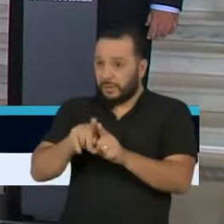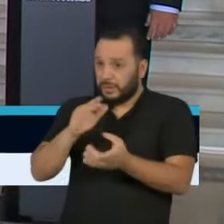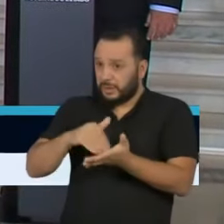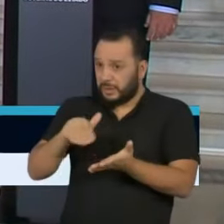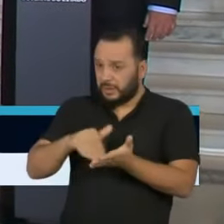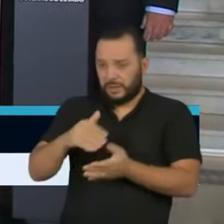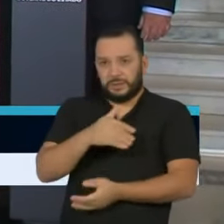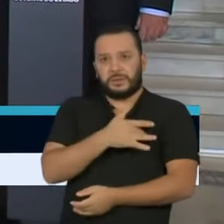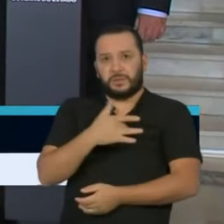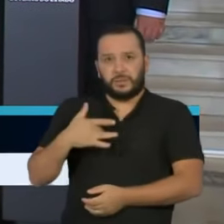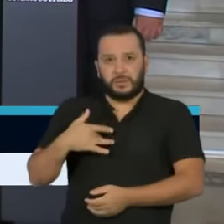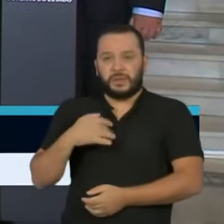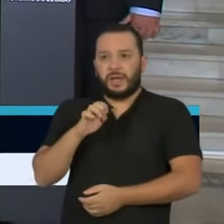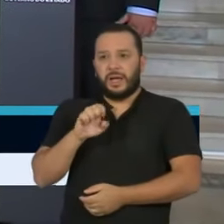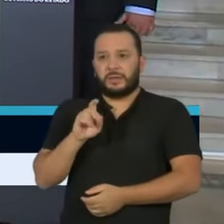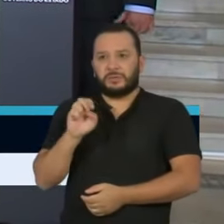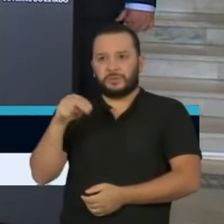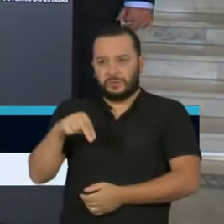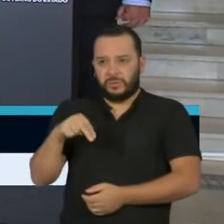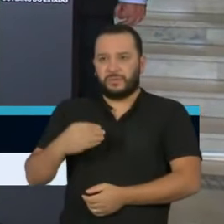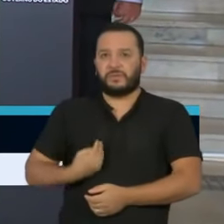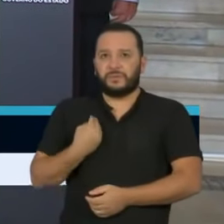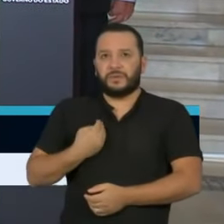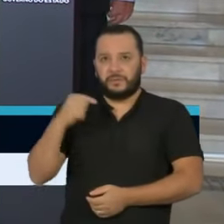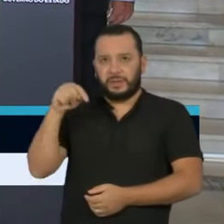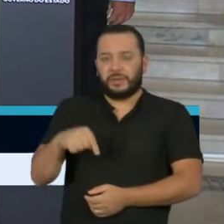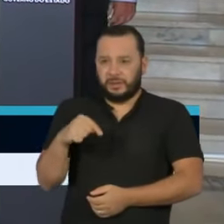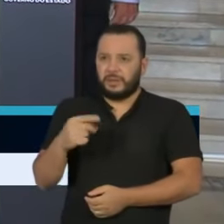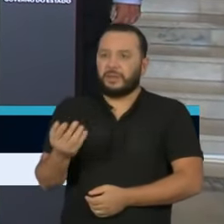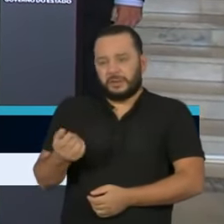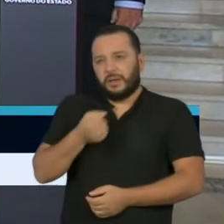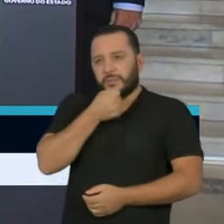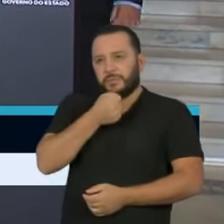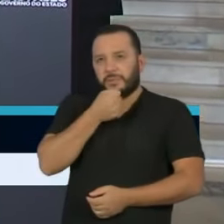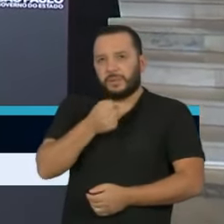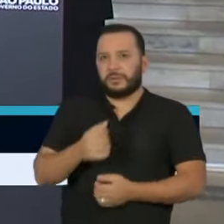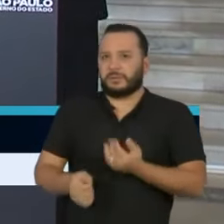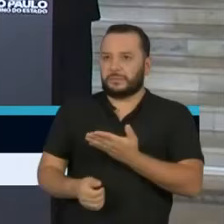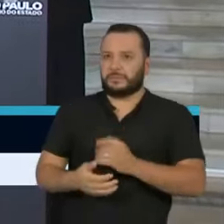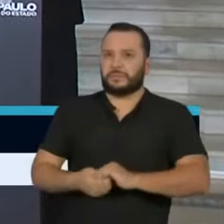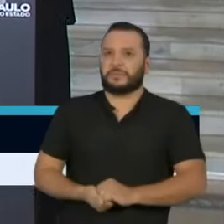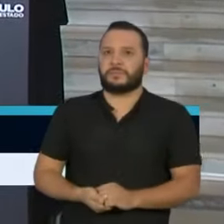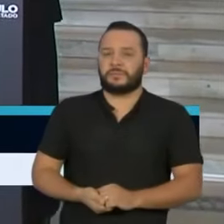município de São Paulo, Edson Aparecido, está aqui presente conosco nesta coletiva. Guerma?